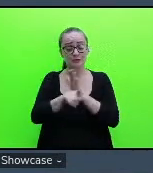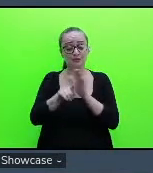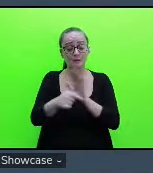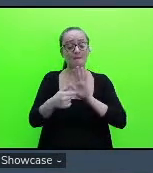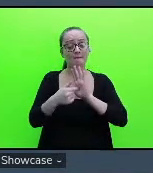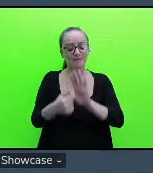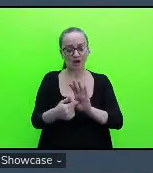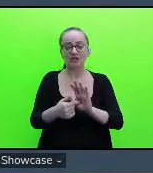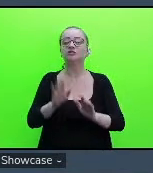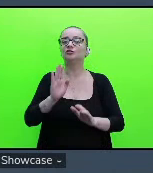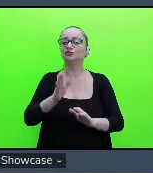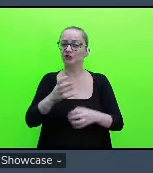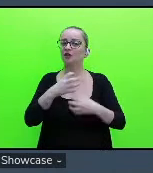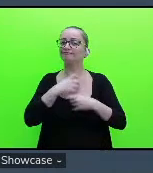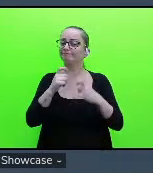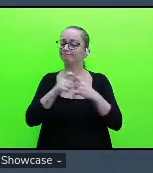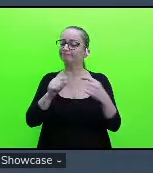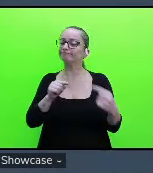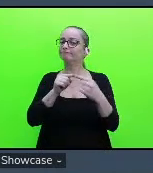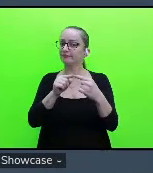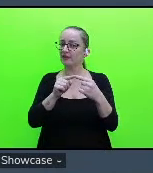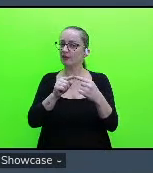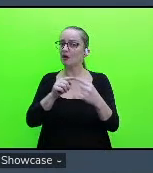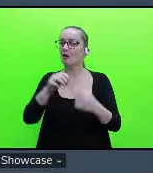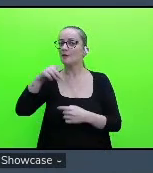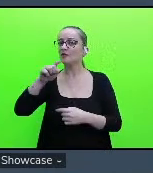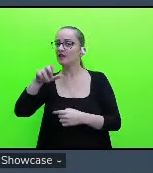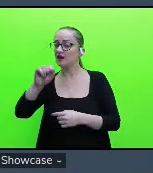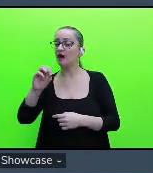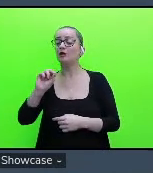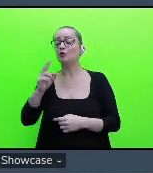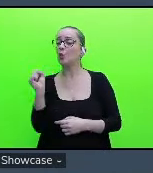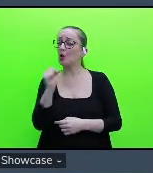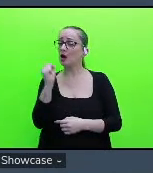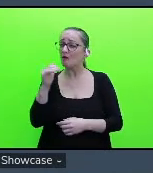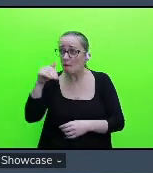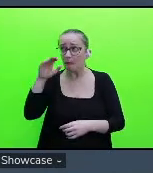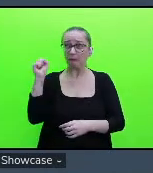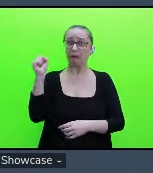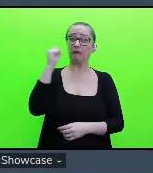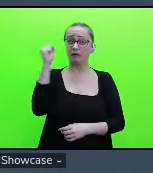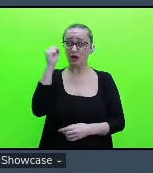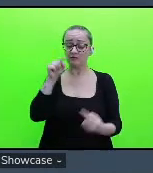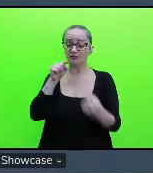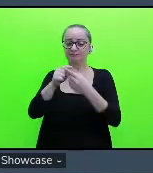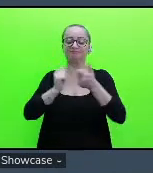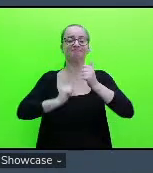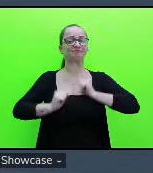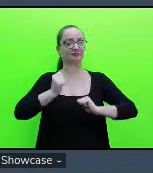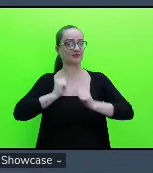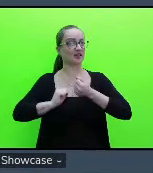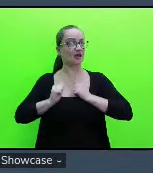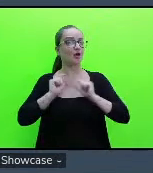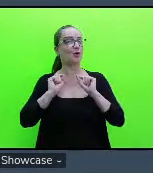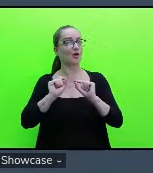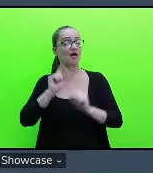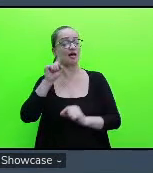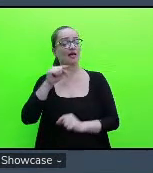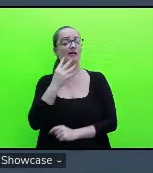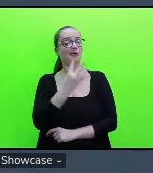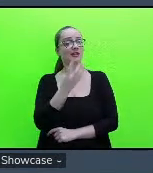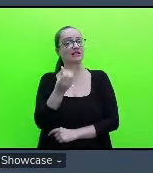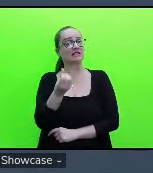com sintomas nível moderado grave muito grave de acordo com a ansiedade foi de 46